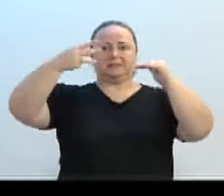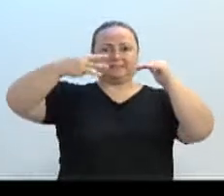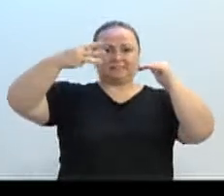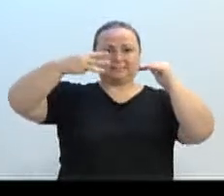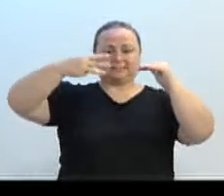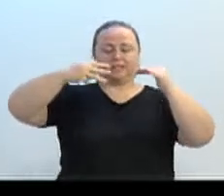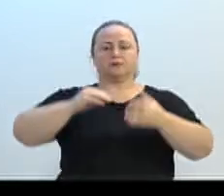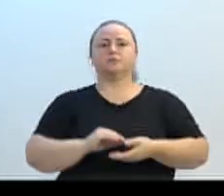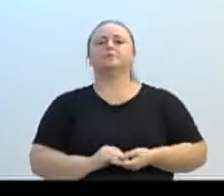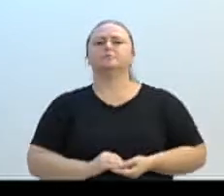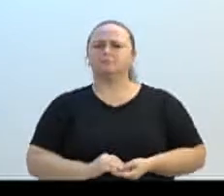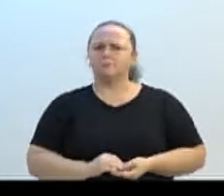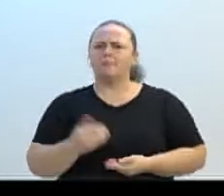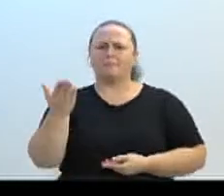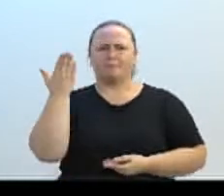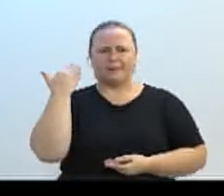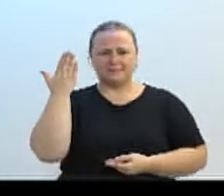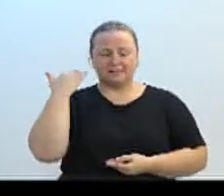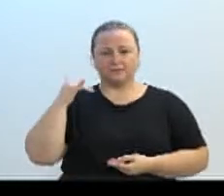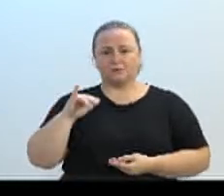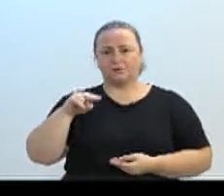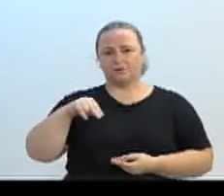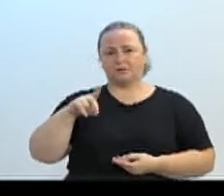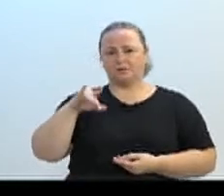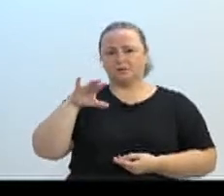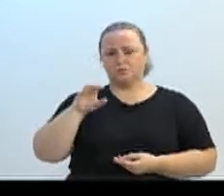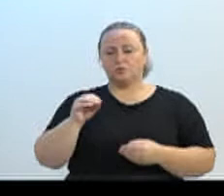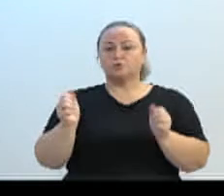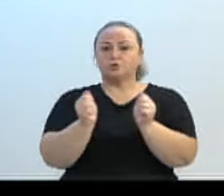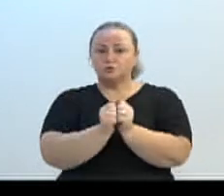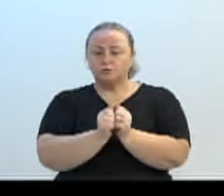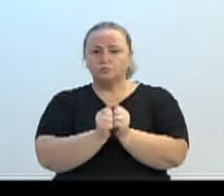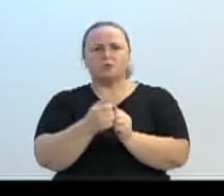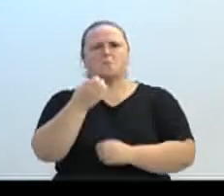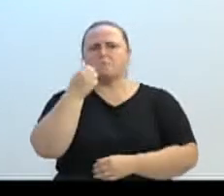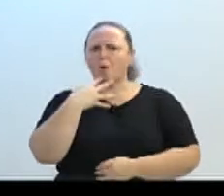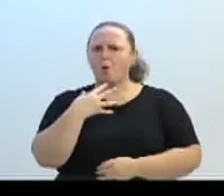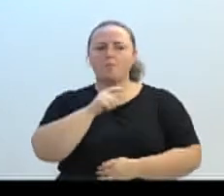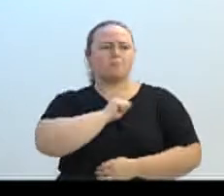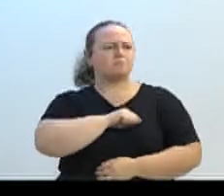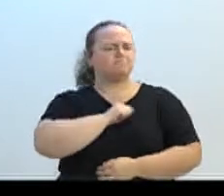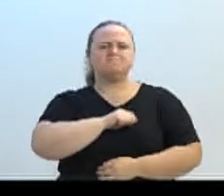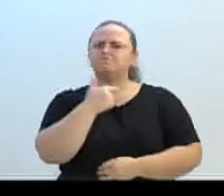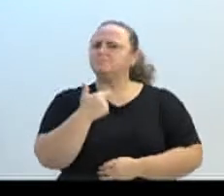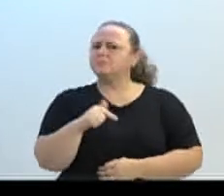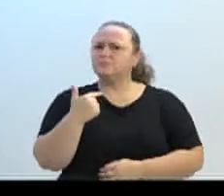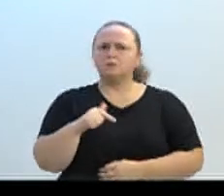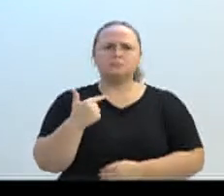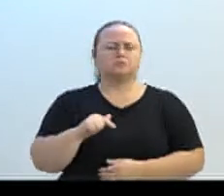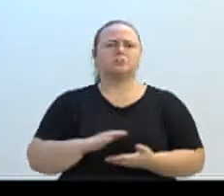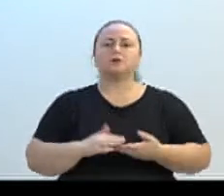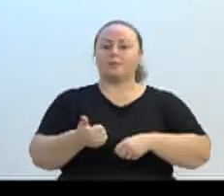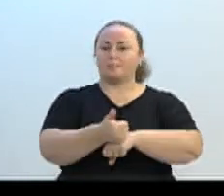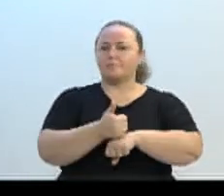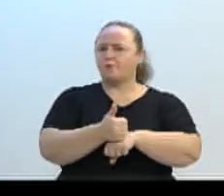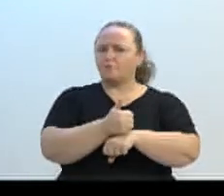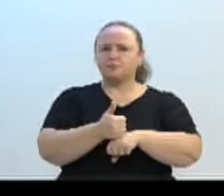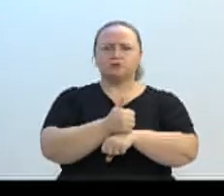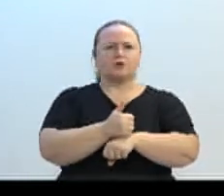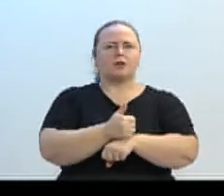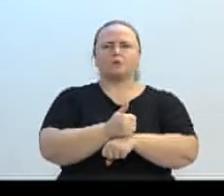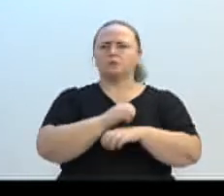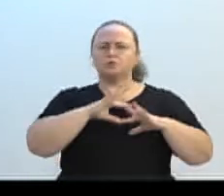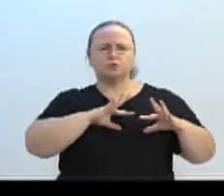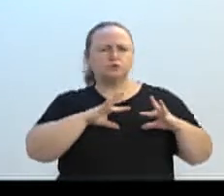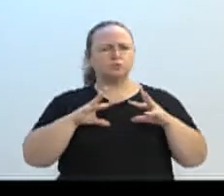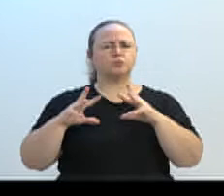Mônica lá, a coisa funcionava naquele gabinete, não tinha maldade, o índio era um baita de um profissional que atendia os 15 vereadores